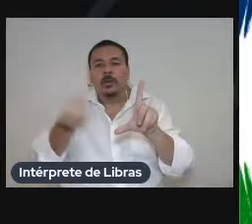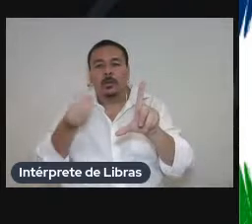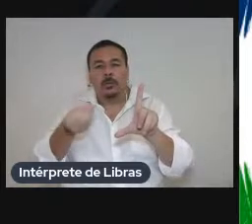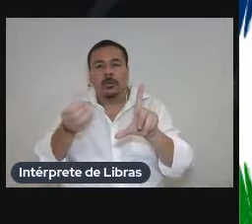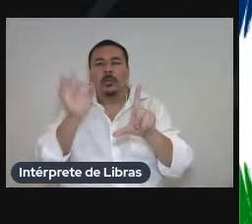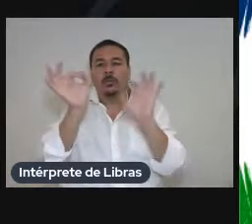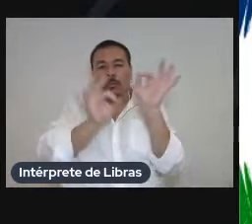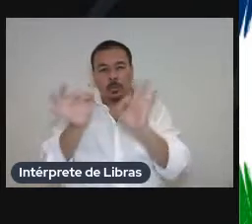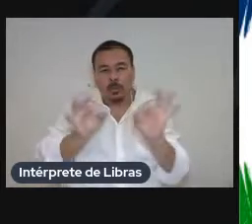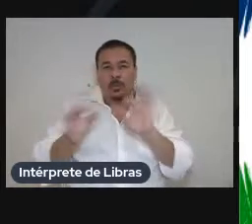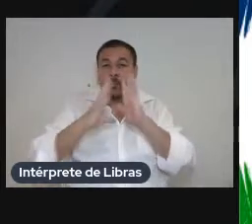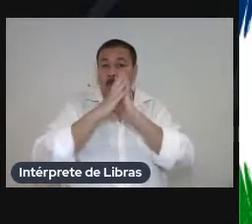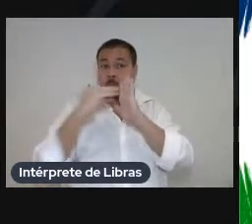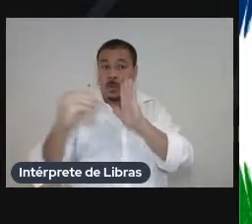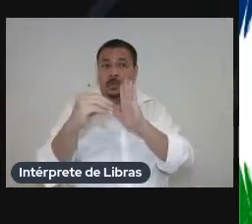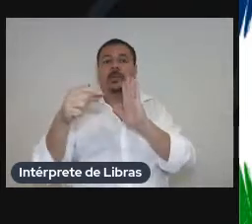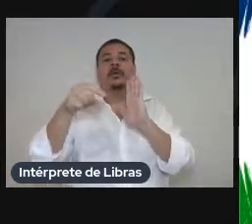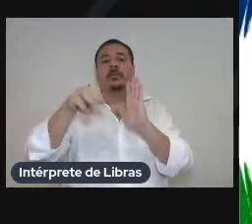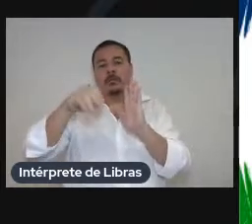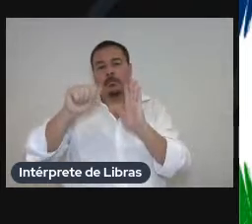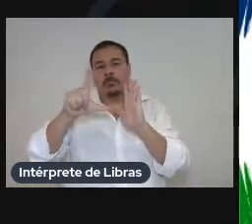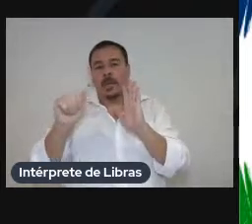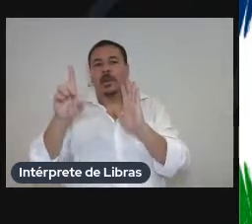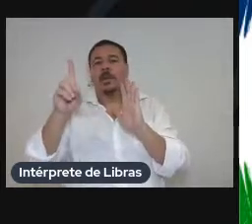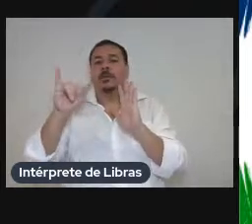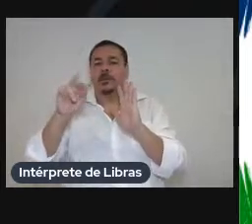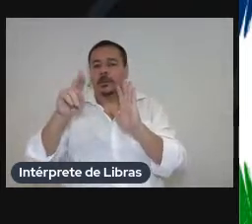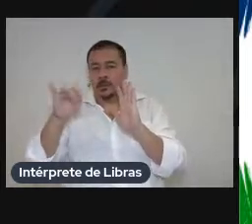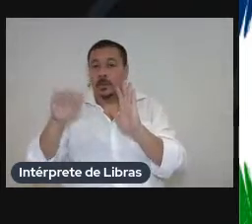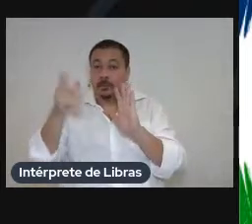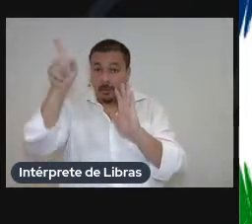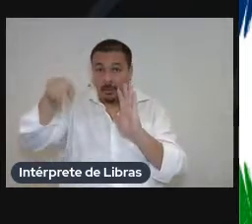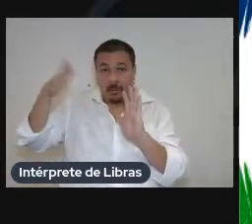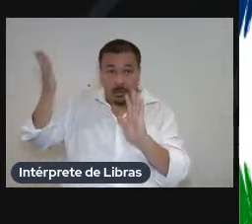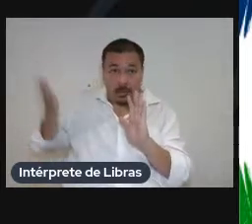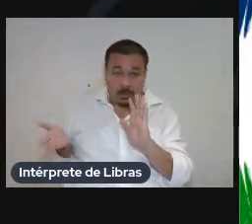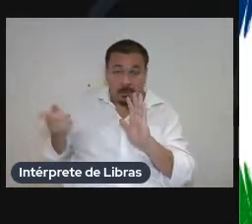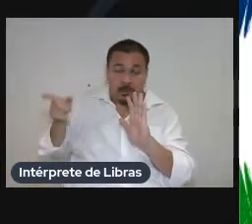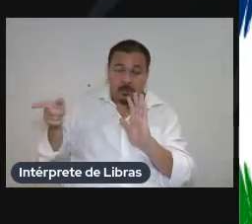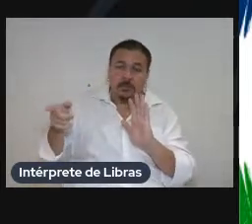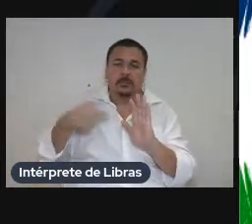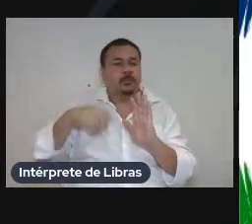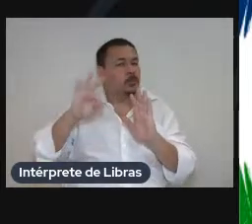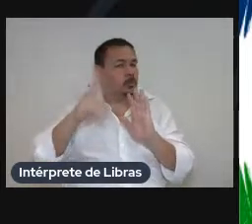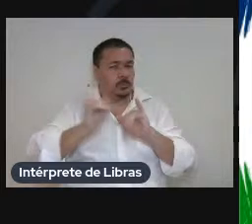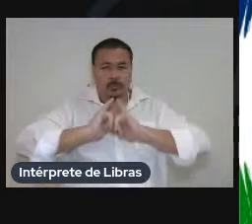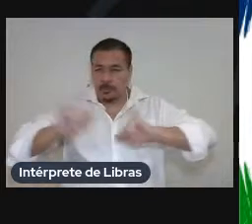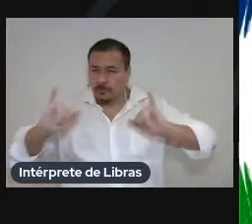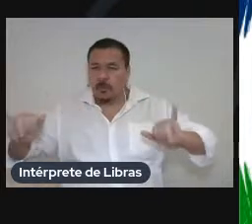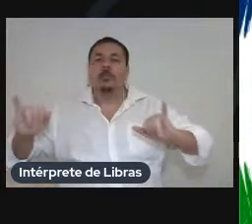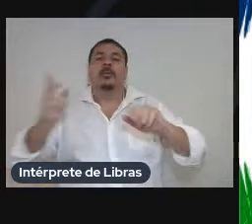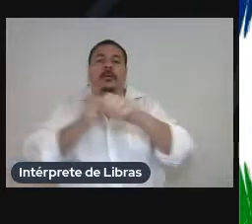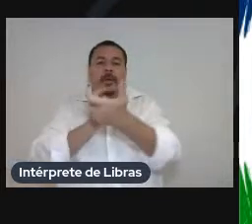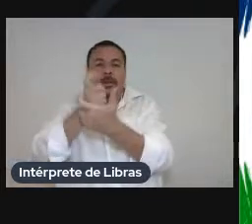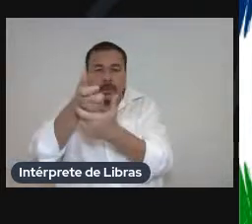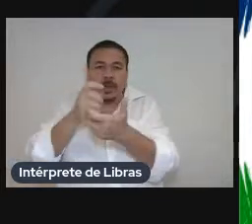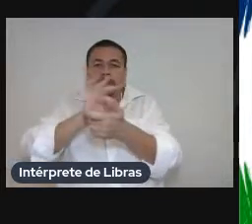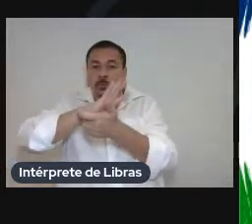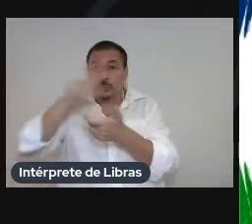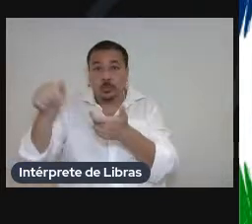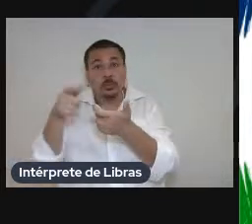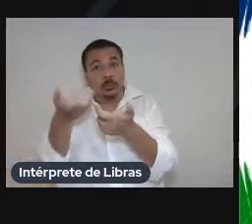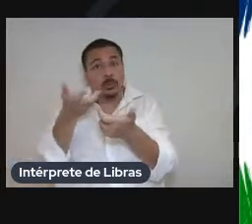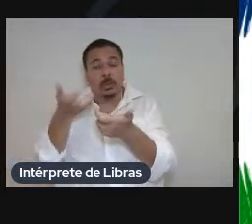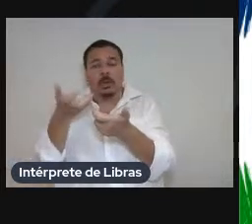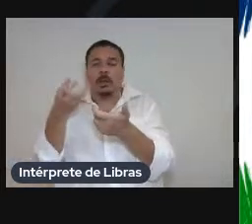modelinho da mala direta que foi justamente esse daqui com as informações das entradas com tudo aquilo que a gente queria